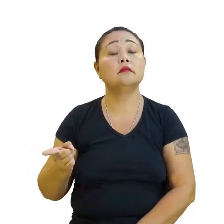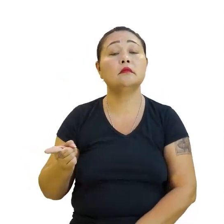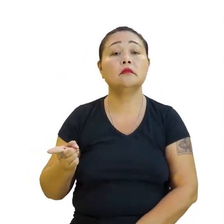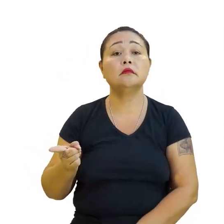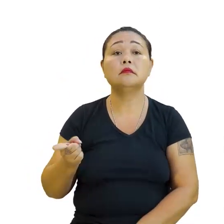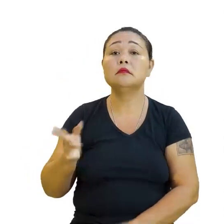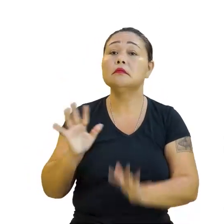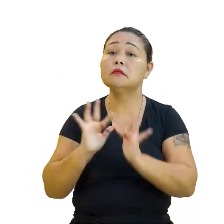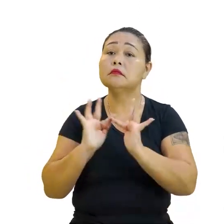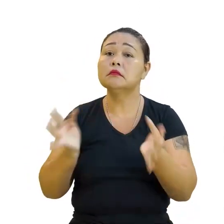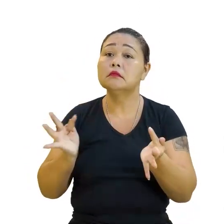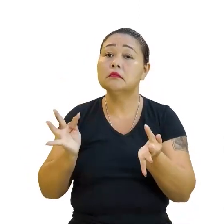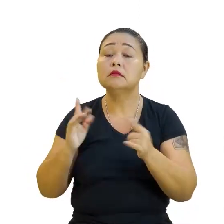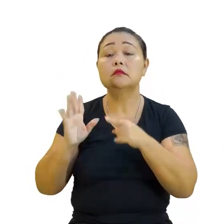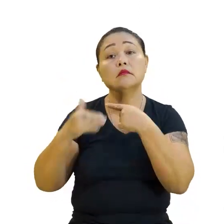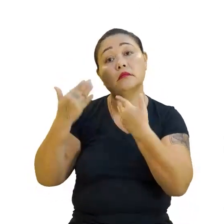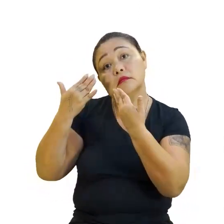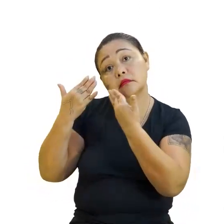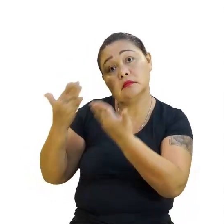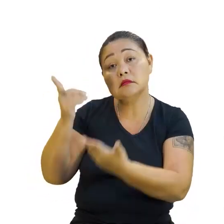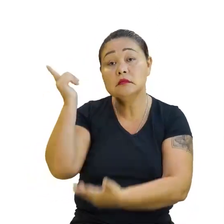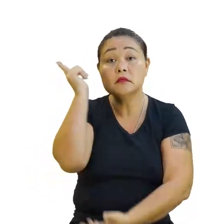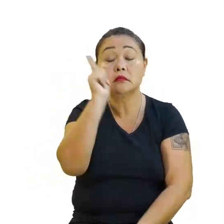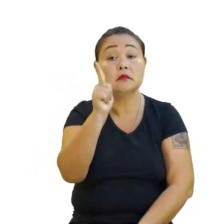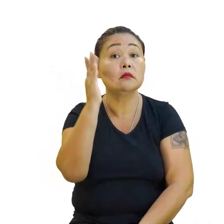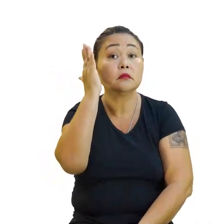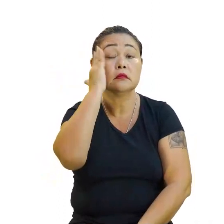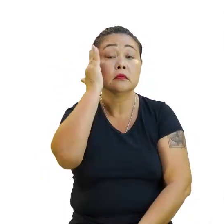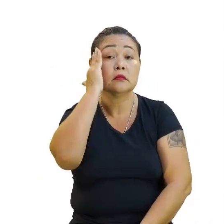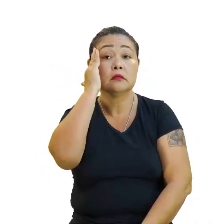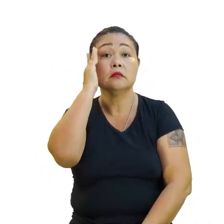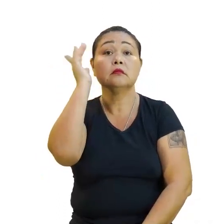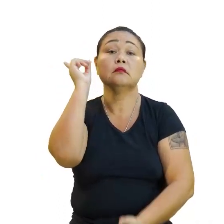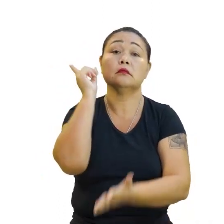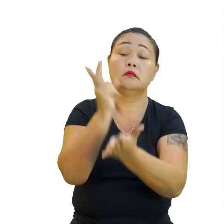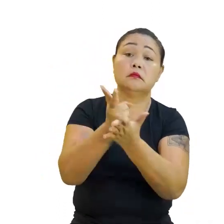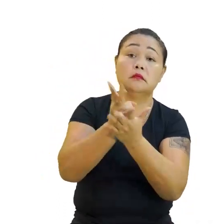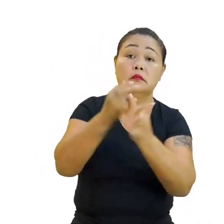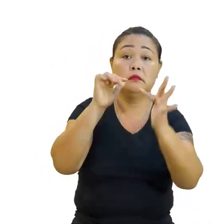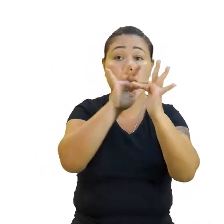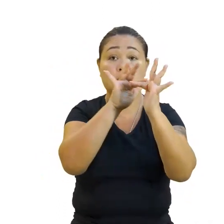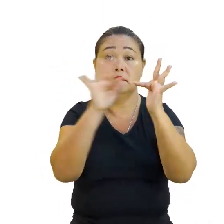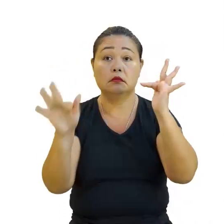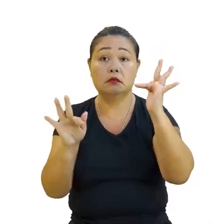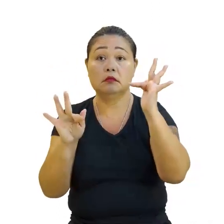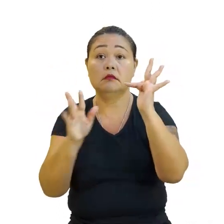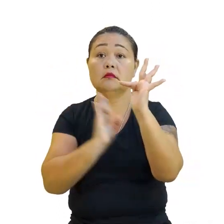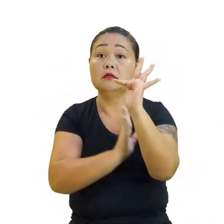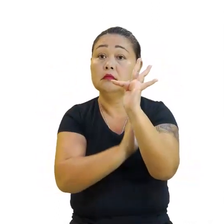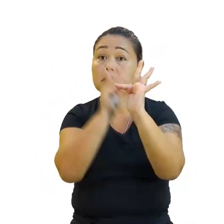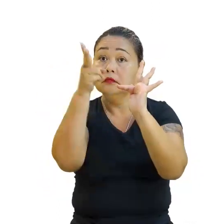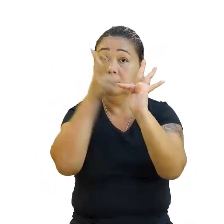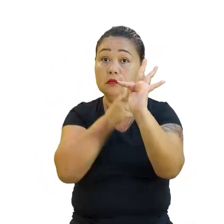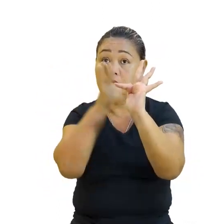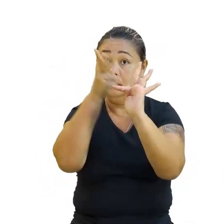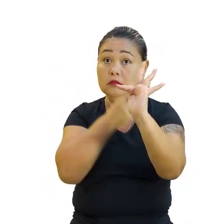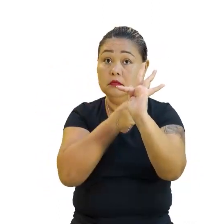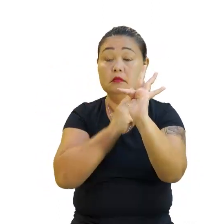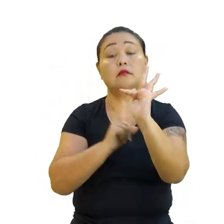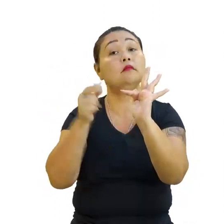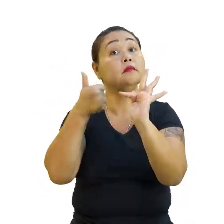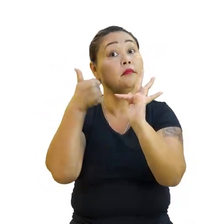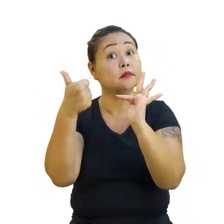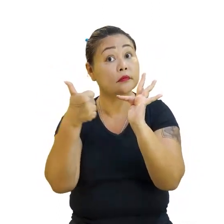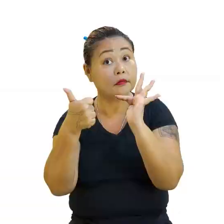Simples assim, agora de cara você já consegue identificar se ela é constante, linear ou identidade. Beleza. Belezinha?